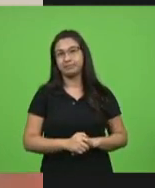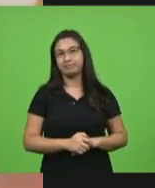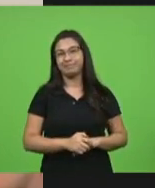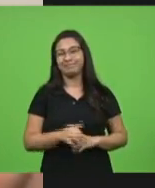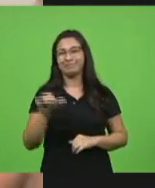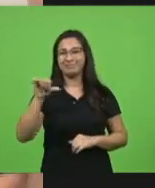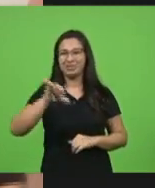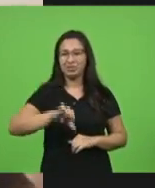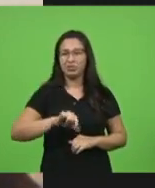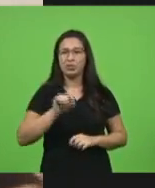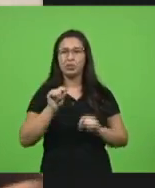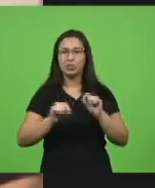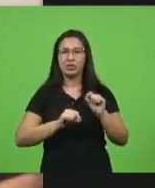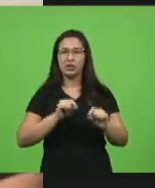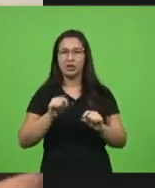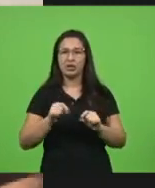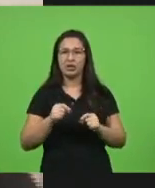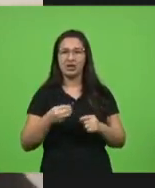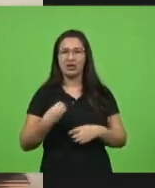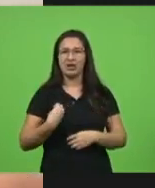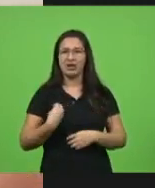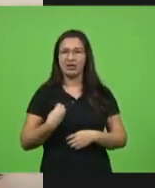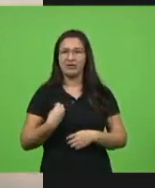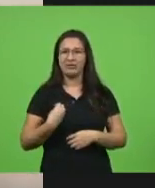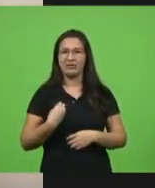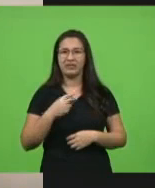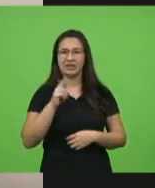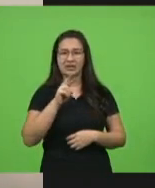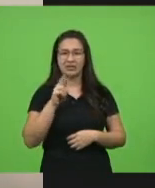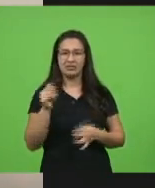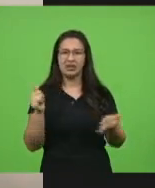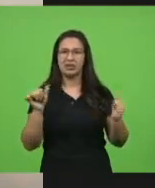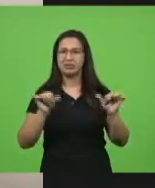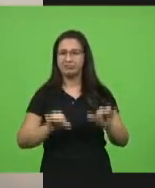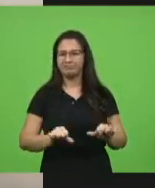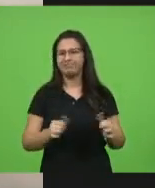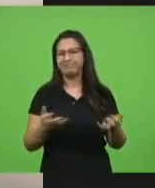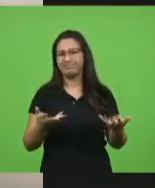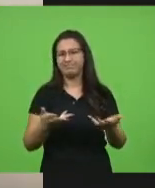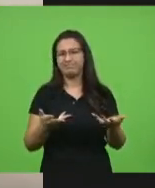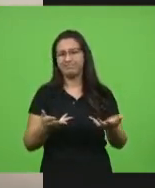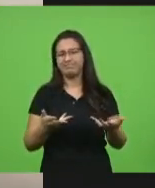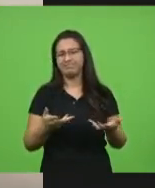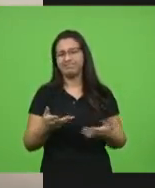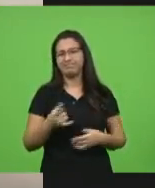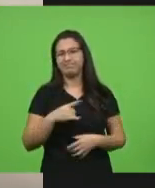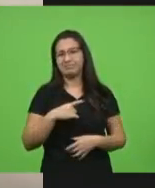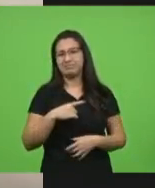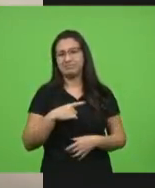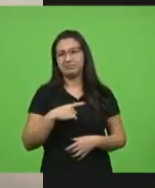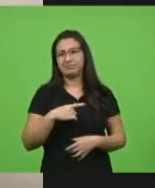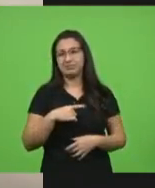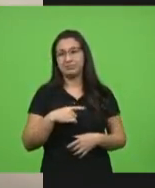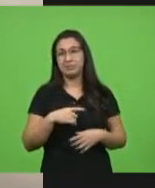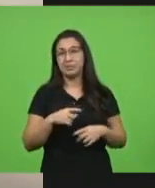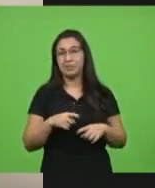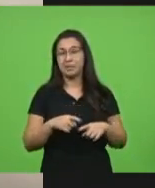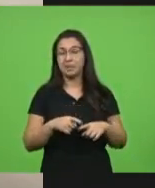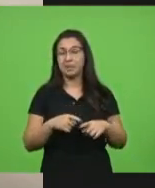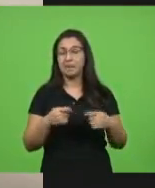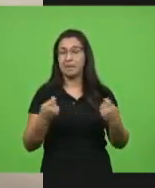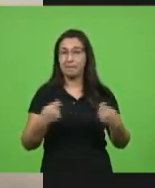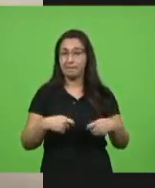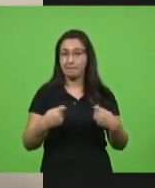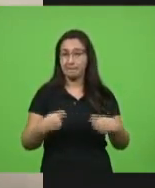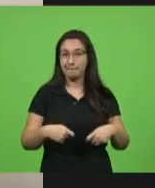nesse momento em que estamos vivendo. Agora, é preciso que hajam